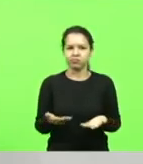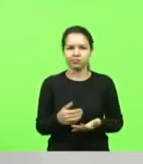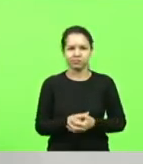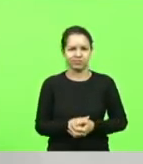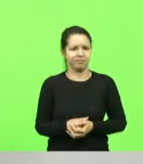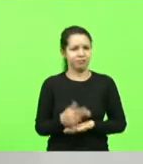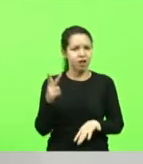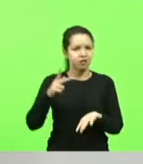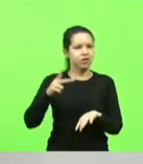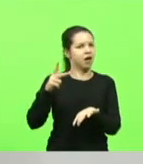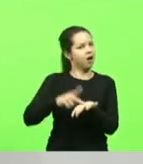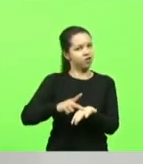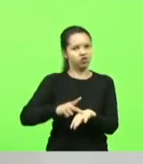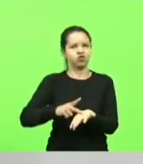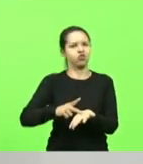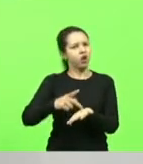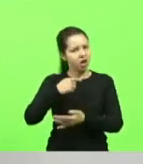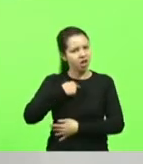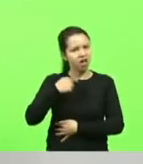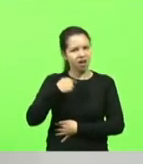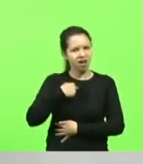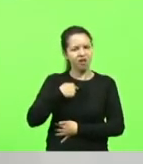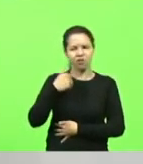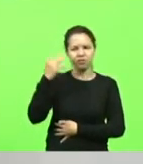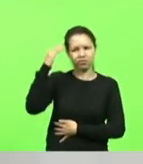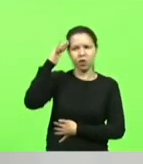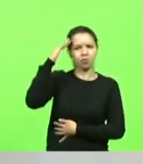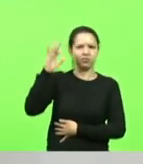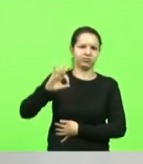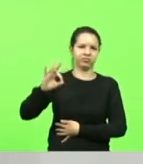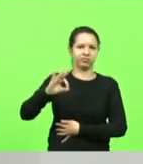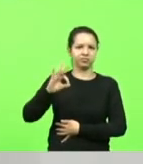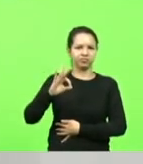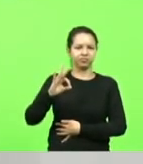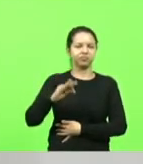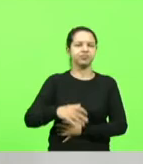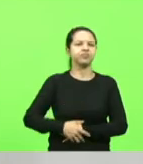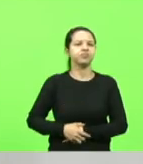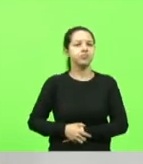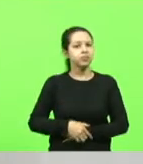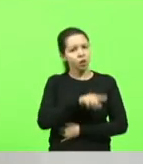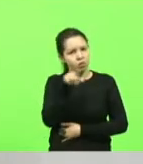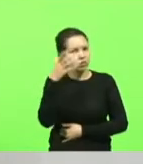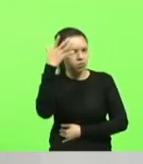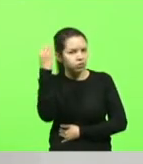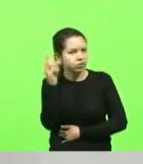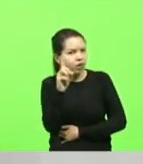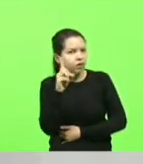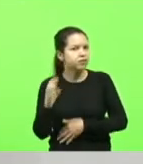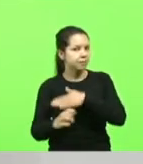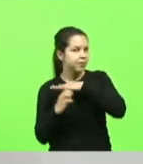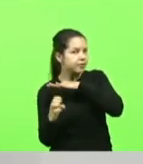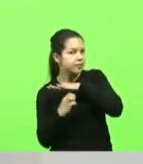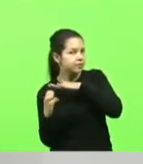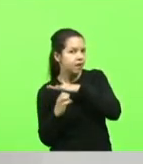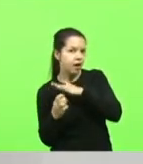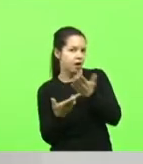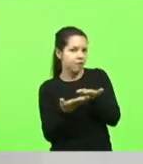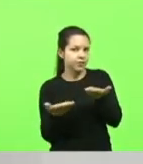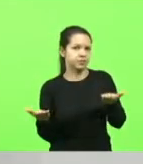Realmente, eu estou tentando achar lógica nisso. Então, não se esqueçam, empresários, não se esqueçam, empresários.